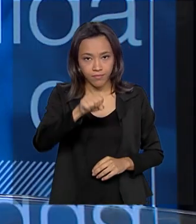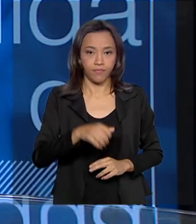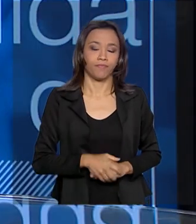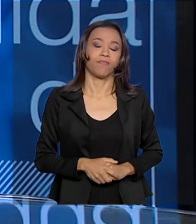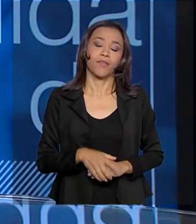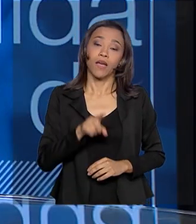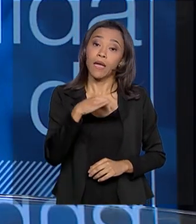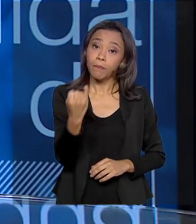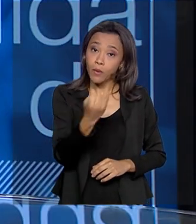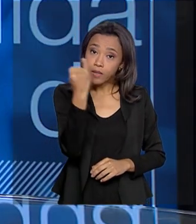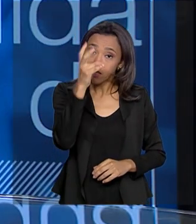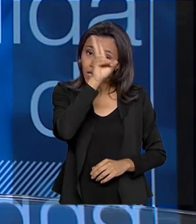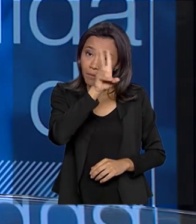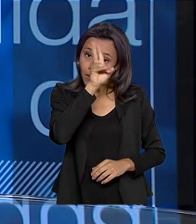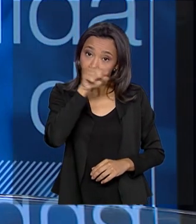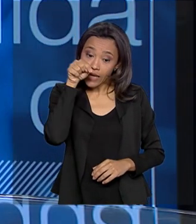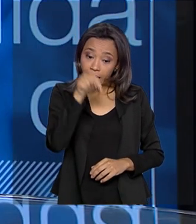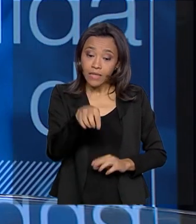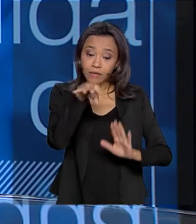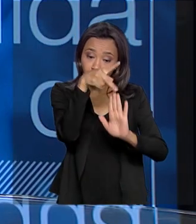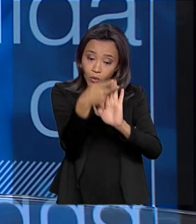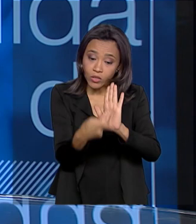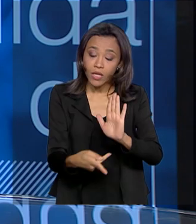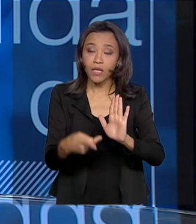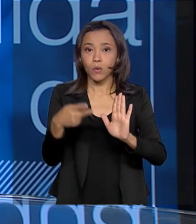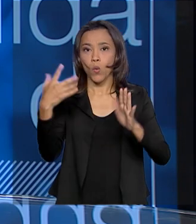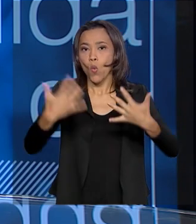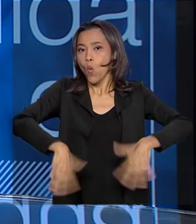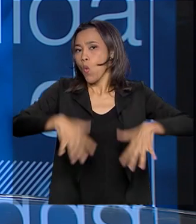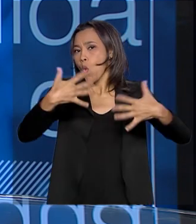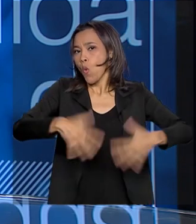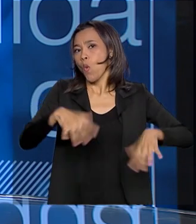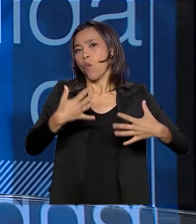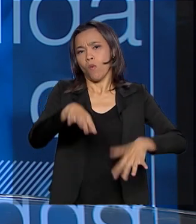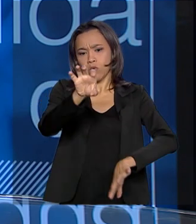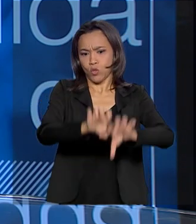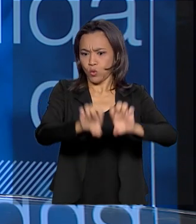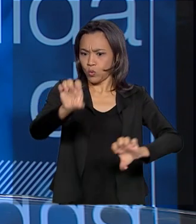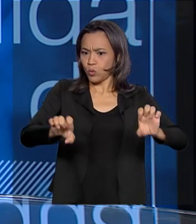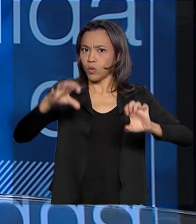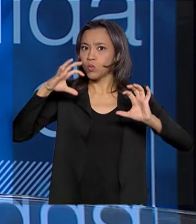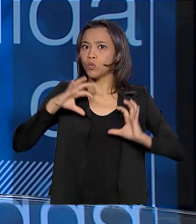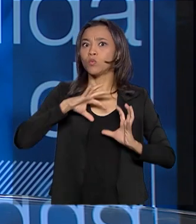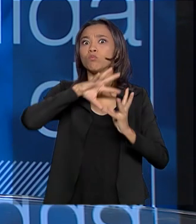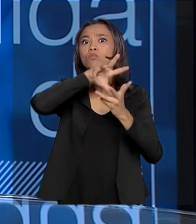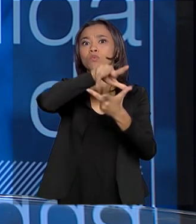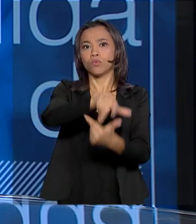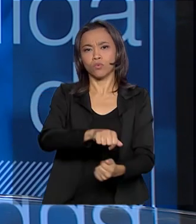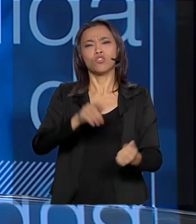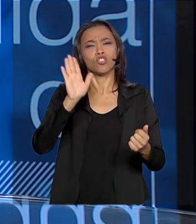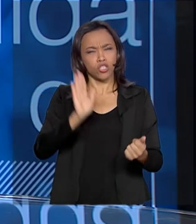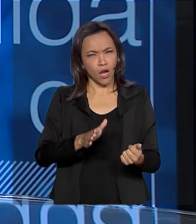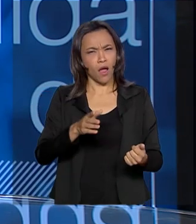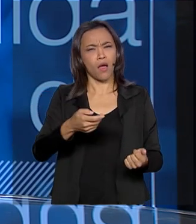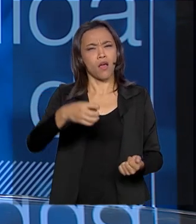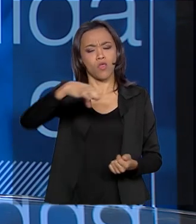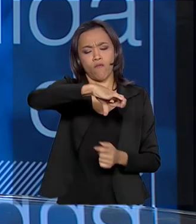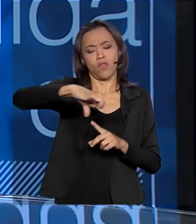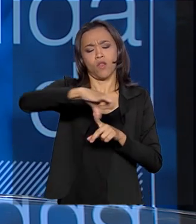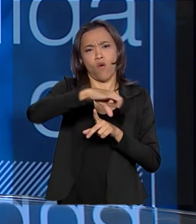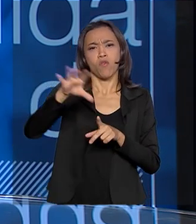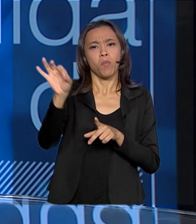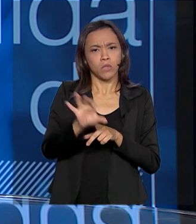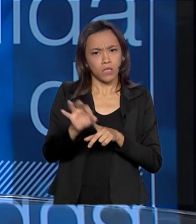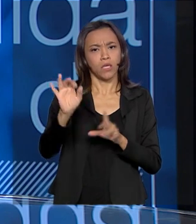É importante lembrar que o projeto de integração é uma das maiores obras de infraestrutura do mundo e que está praticamente concluído, 99%